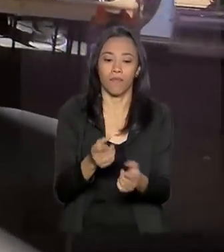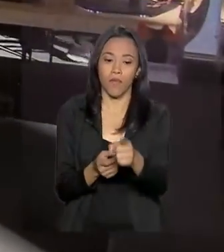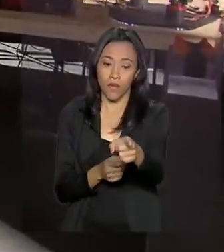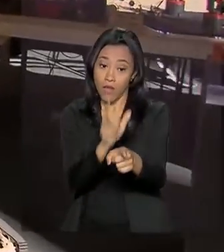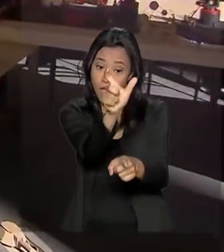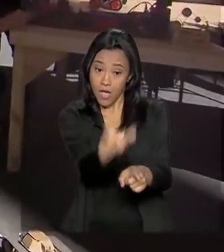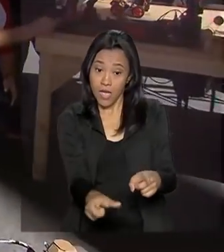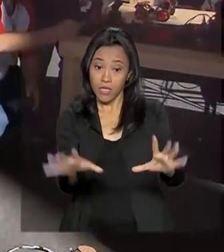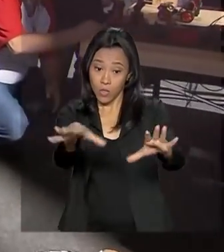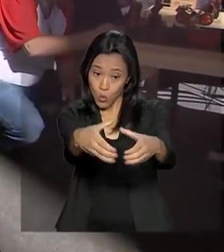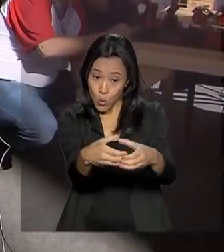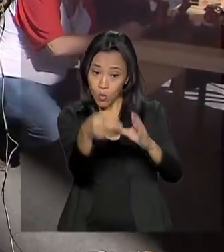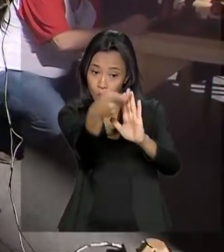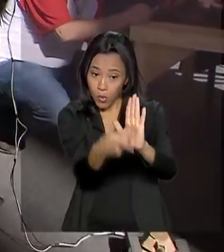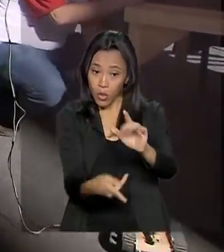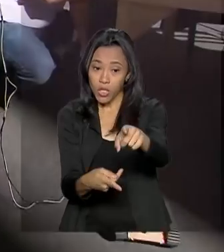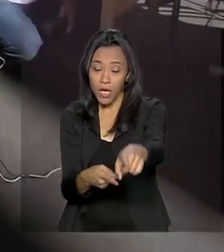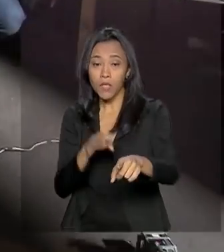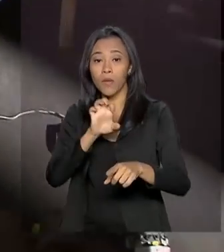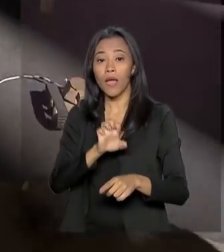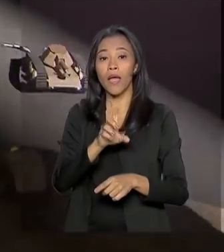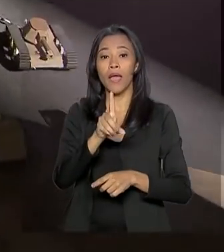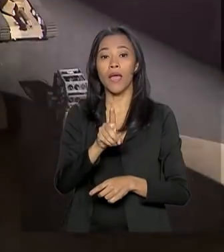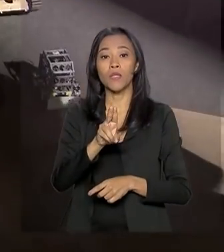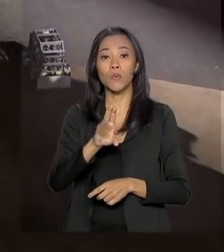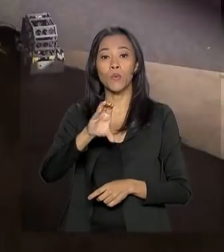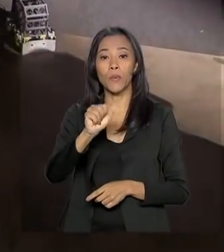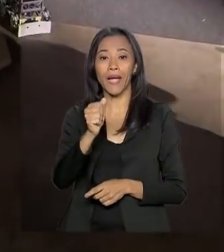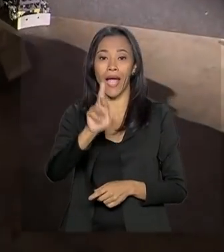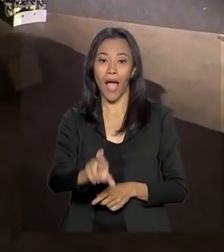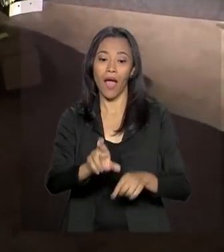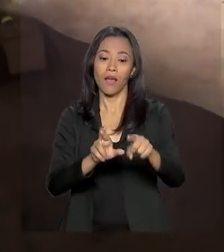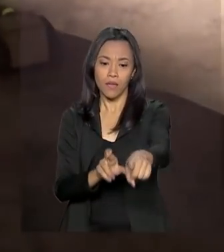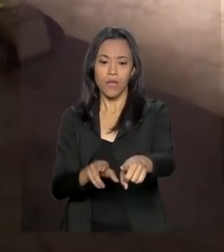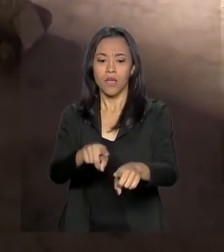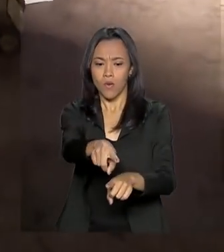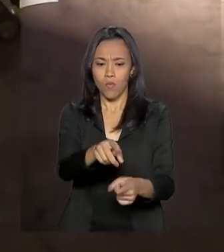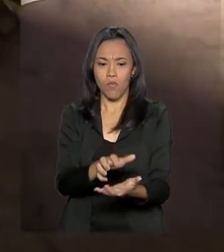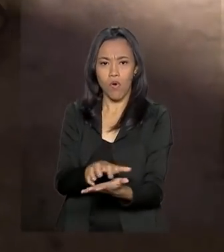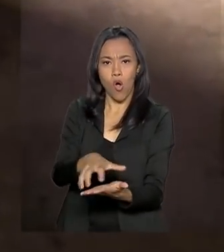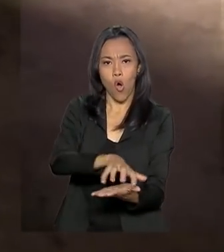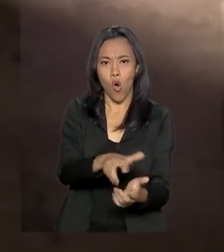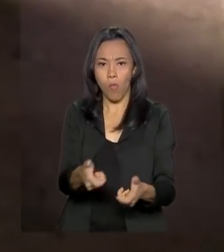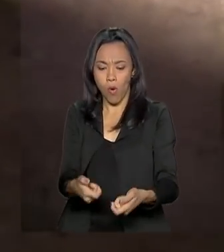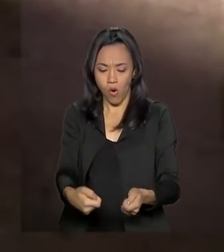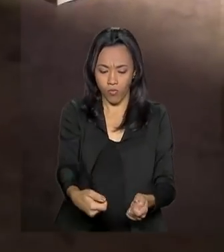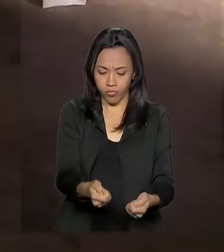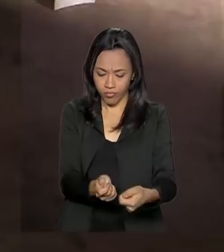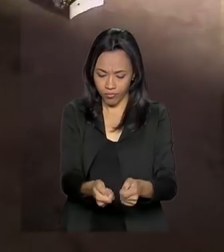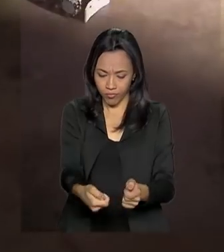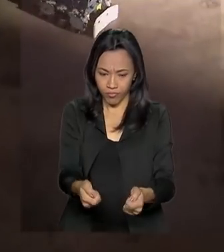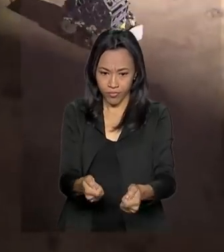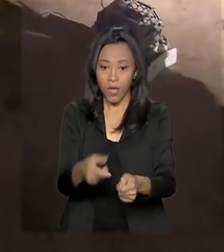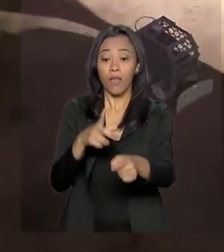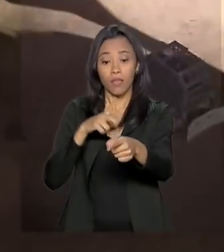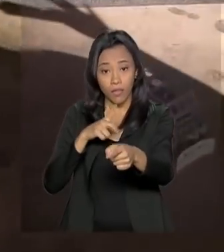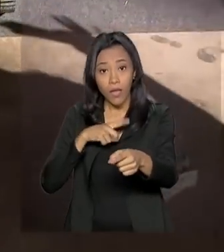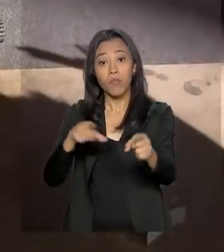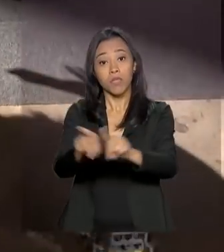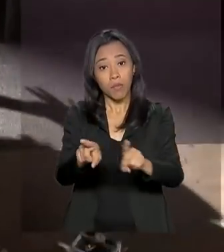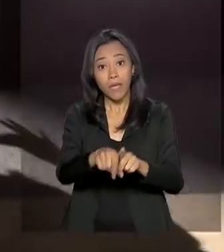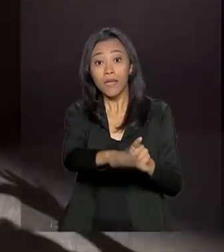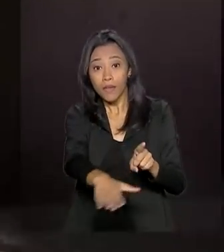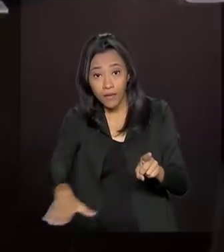projeto Educar, que trouxe a ideia aqui da robótica sustentável. Um pouquinho mais atrás, nós temos crianças que